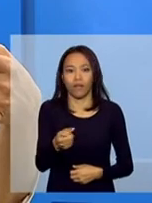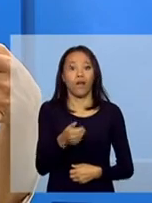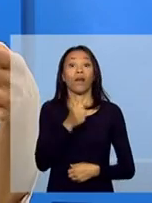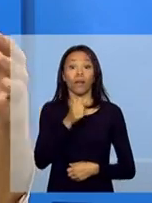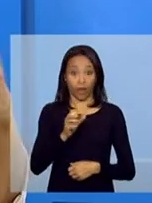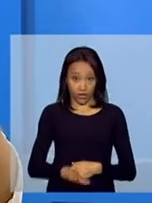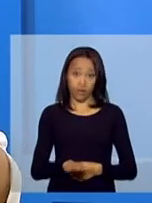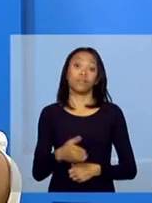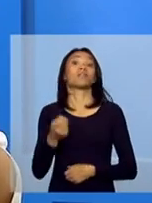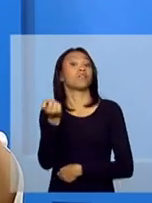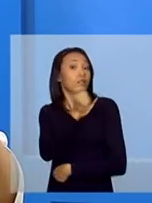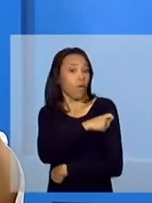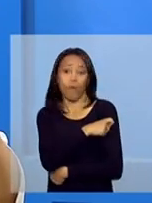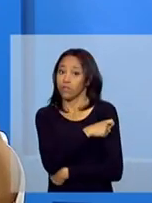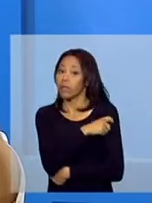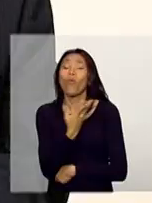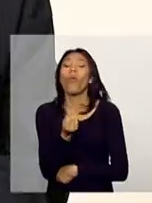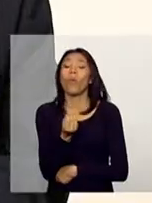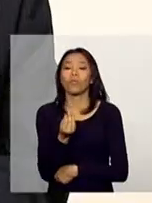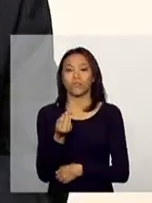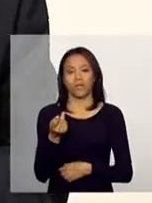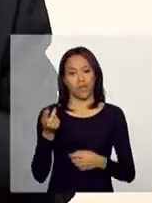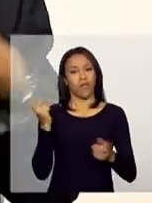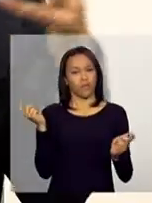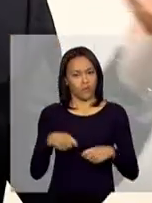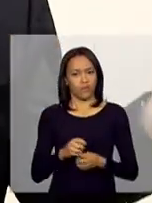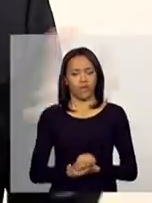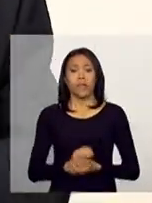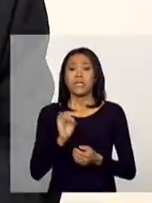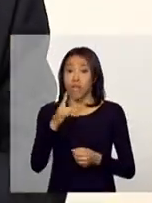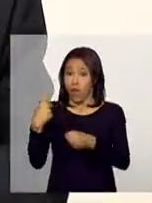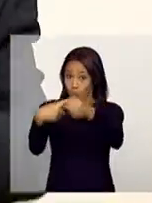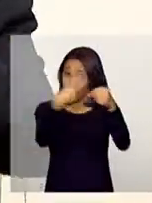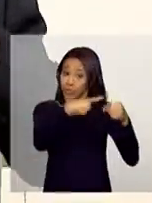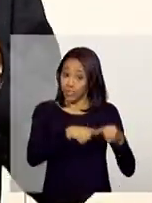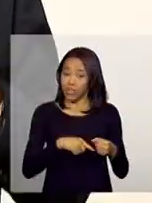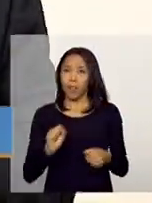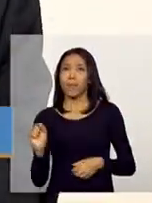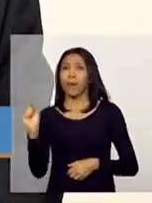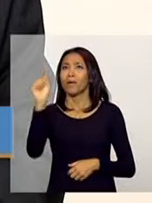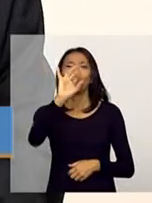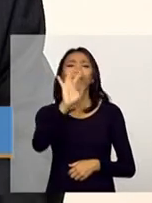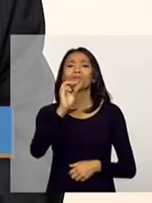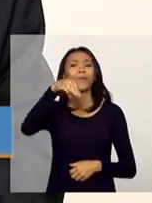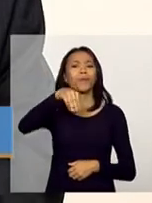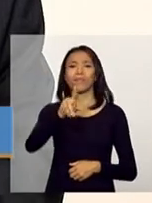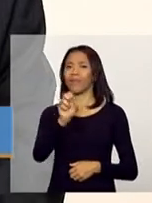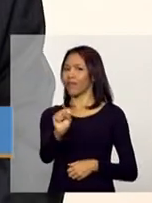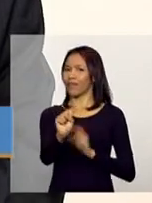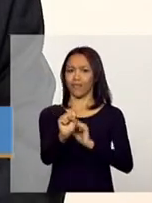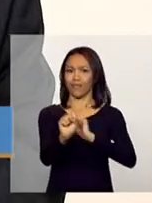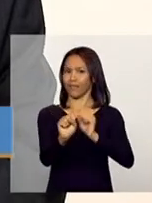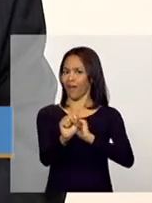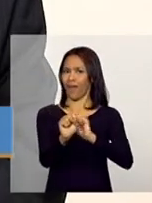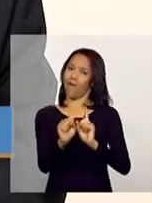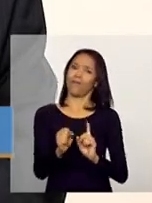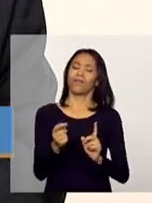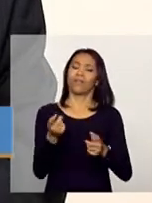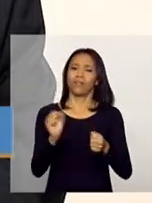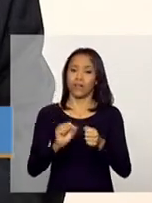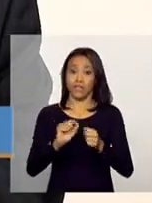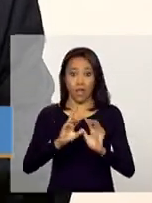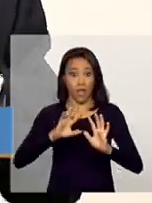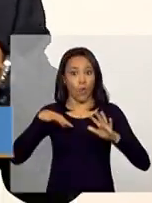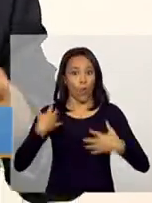controle? Só existe porque os municípios, né, em todo o Brasil, não é só o Ministério que realiza essa tarefa, muito pelo contrário, é uma